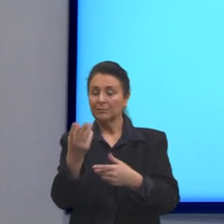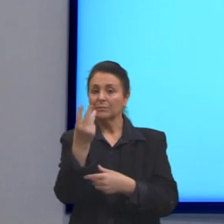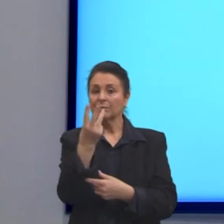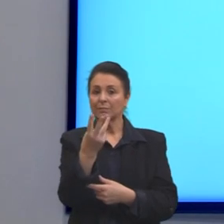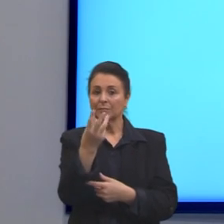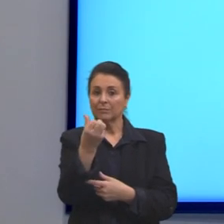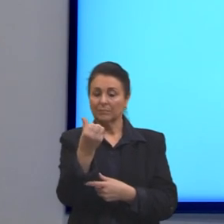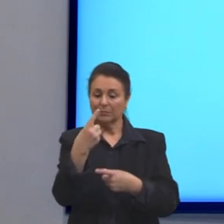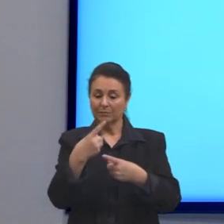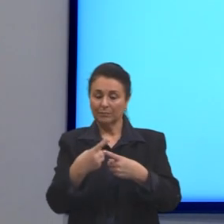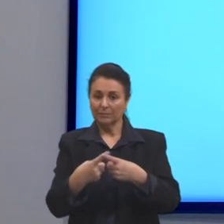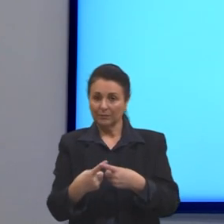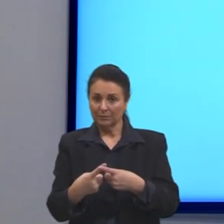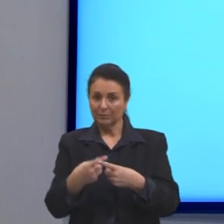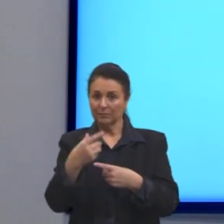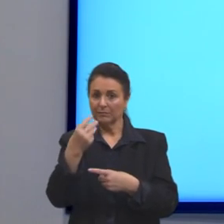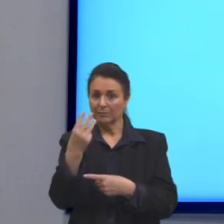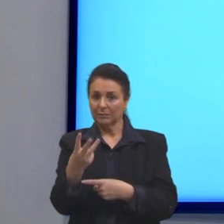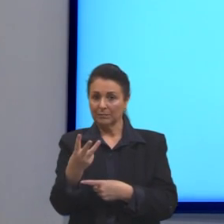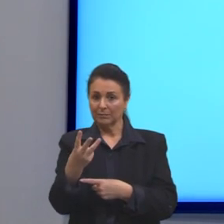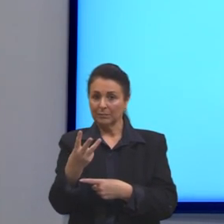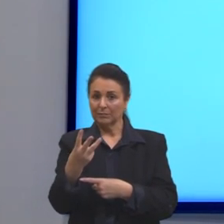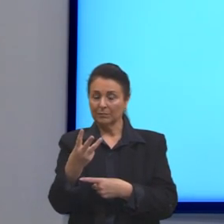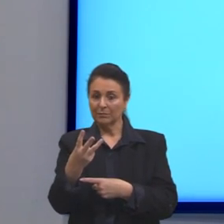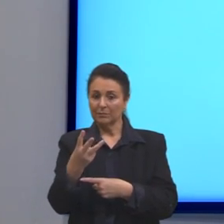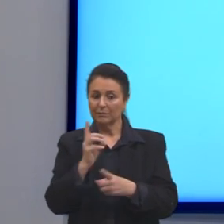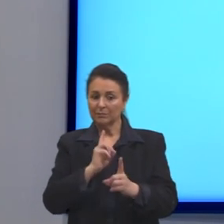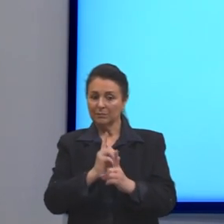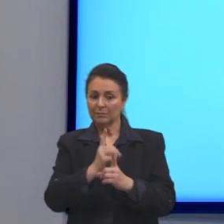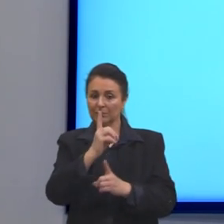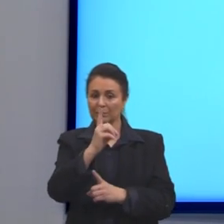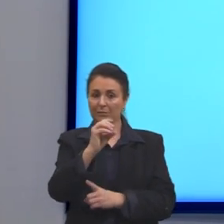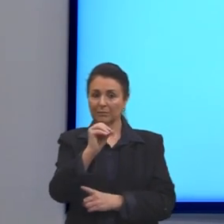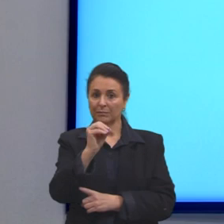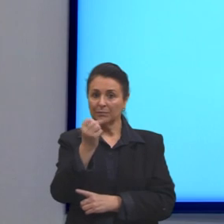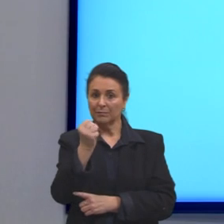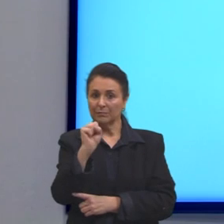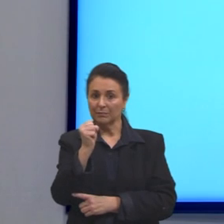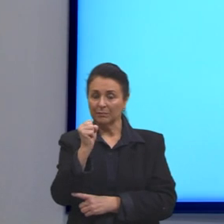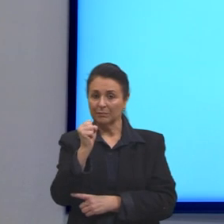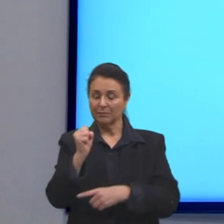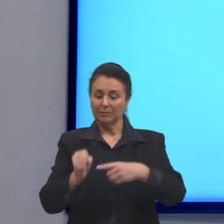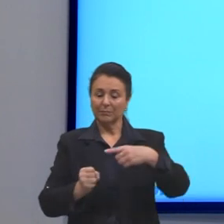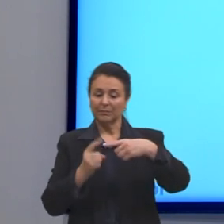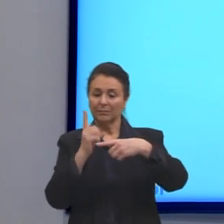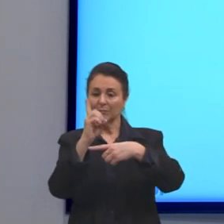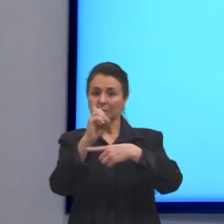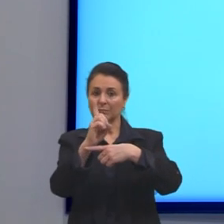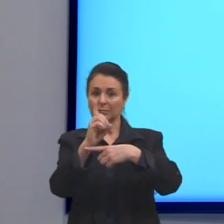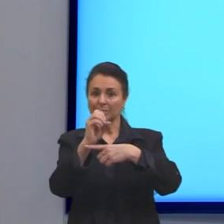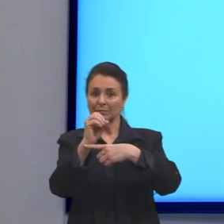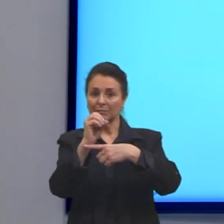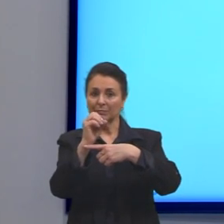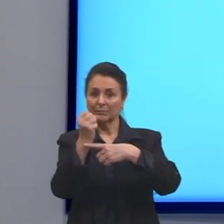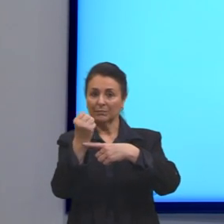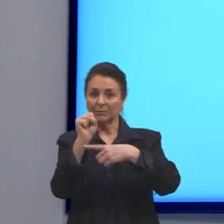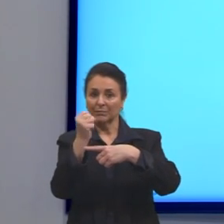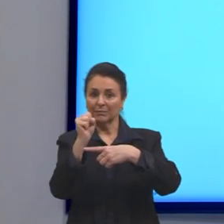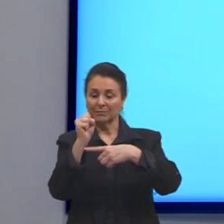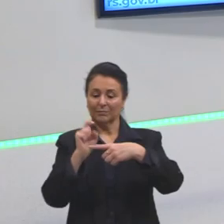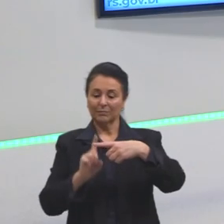multiplico por 3 dá 108. Então, o 108 passa a ser o meu novo numerador.